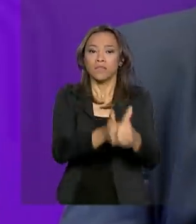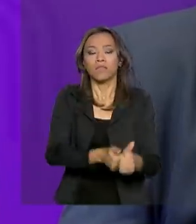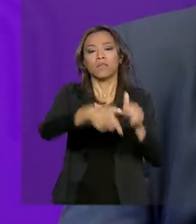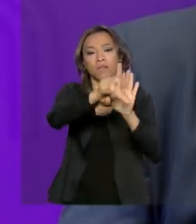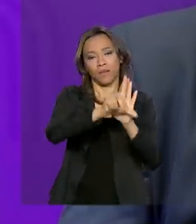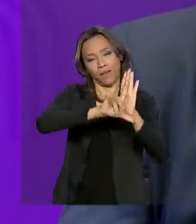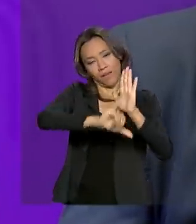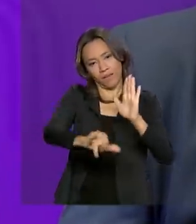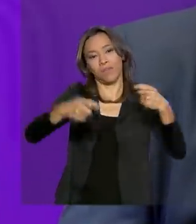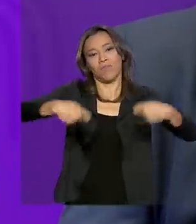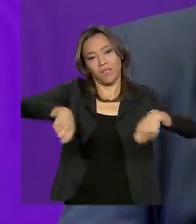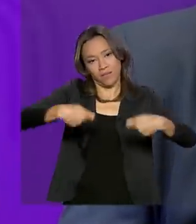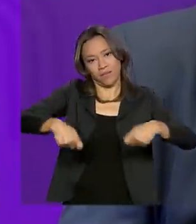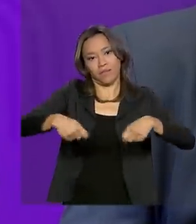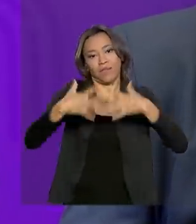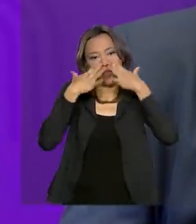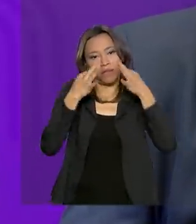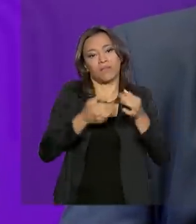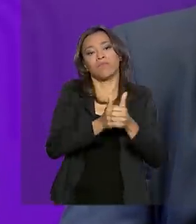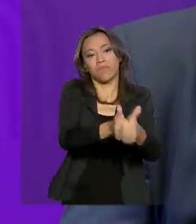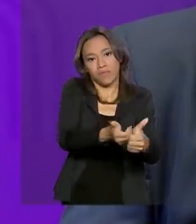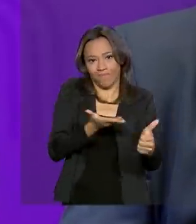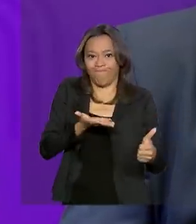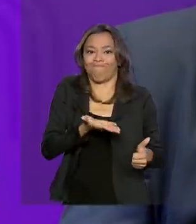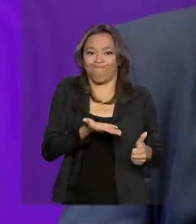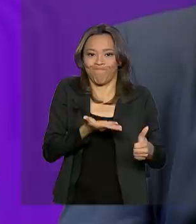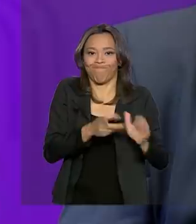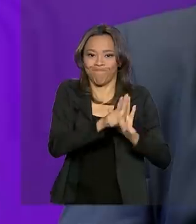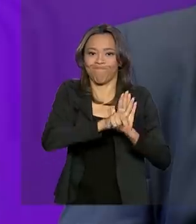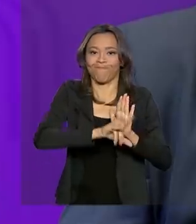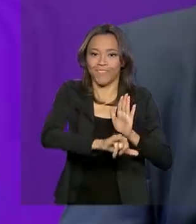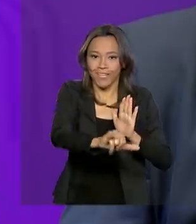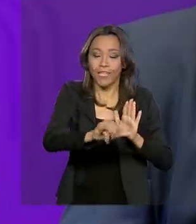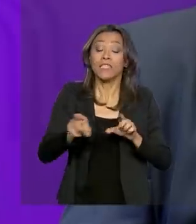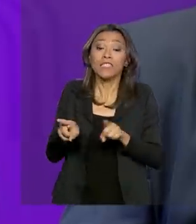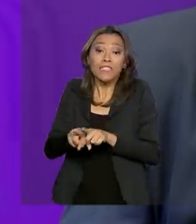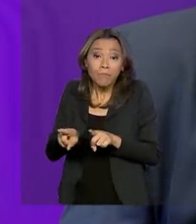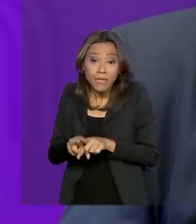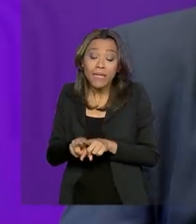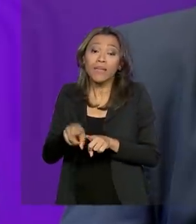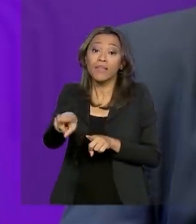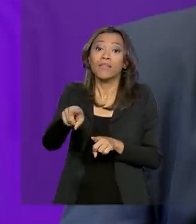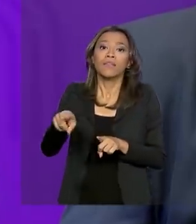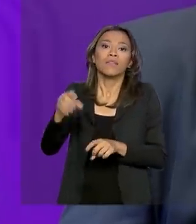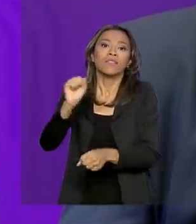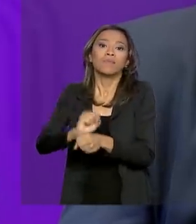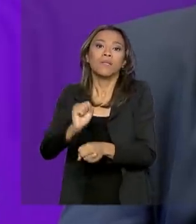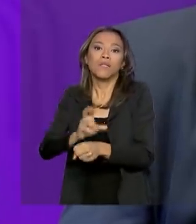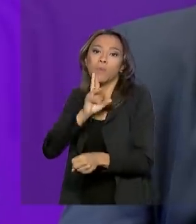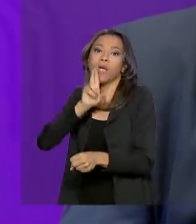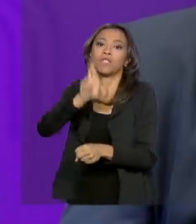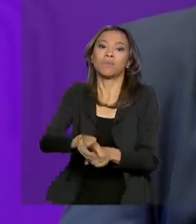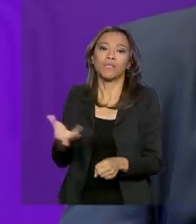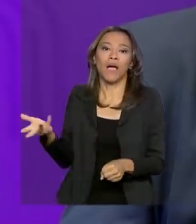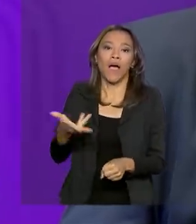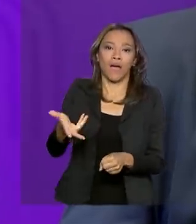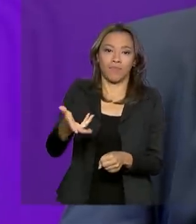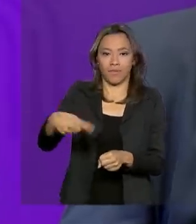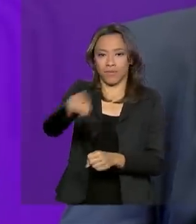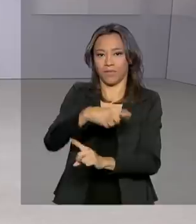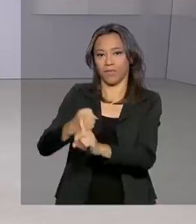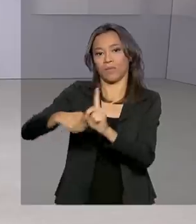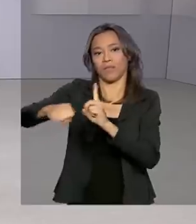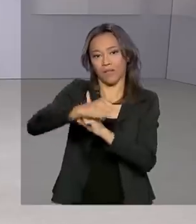já têm que fazer, que elas já têm que atender, e ainda estando em consonância a um asseio de uma sociedade moderna. Esse é o maior ponto do